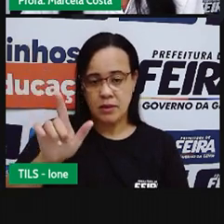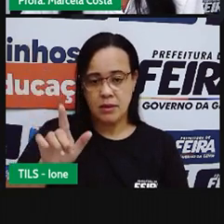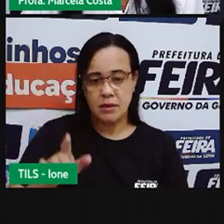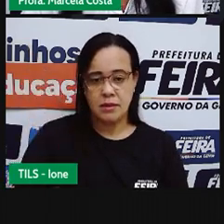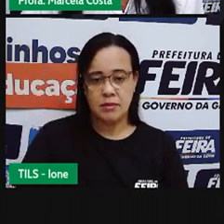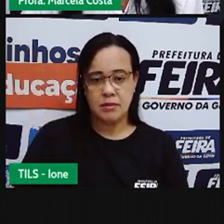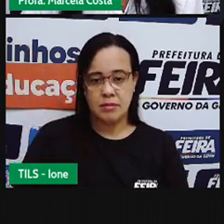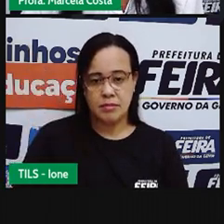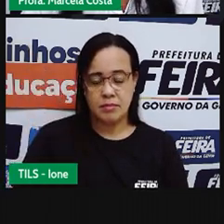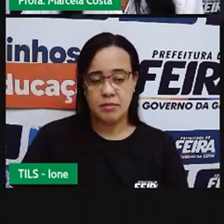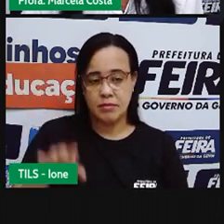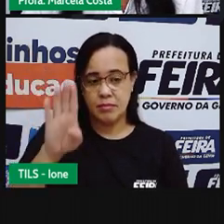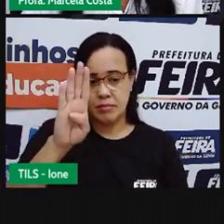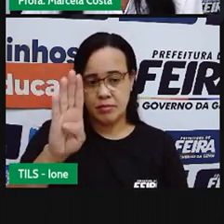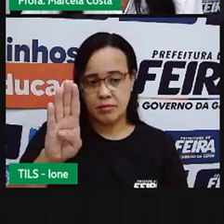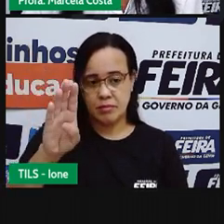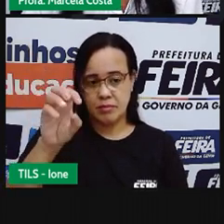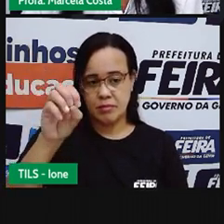Bote